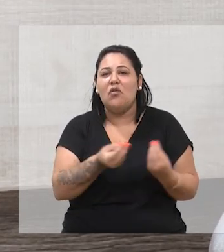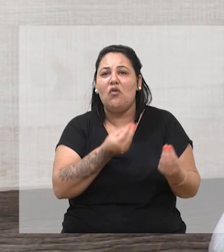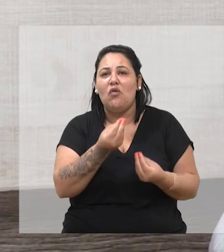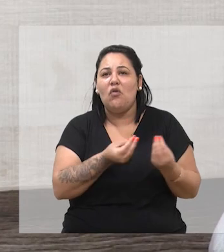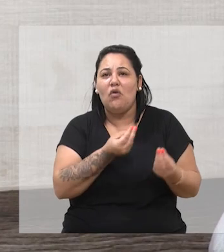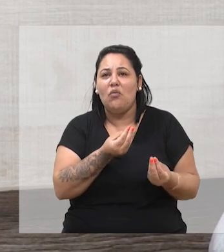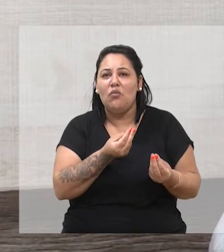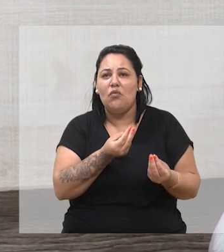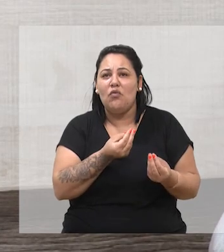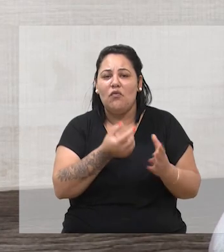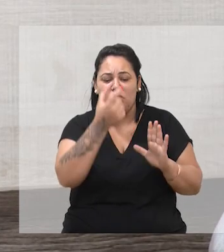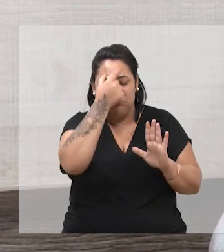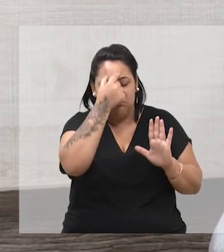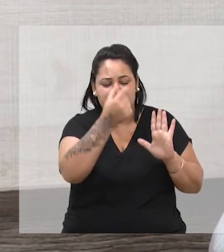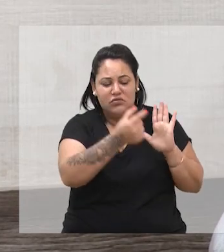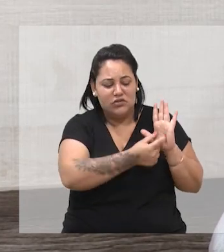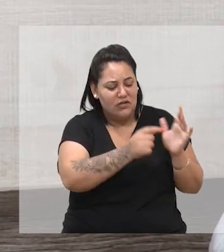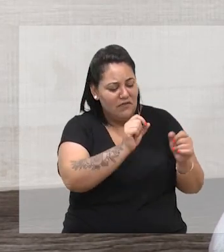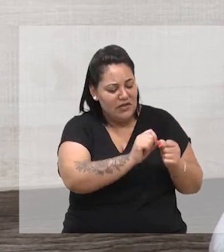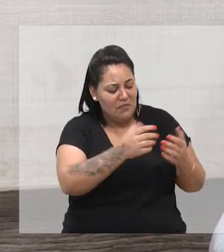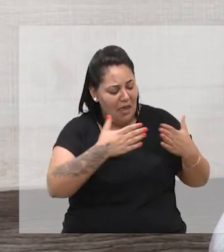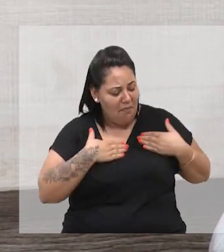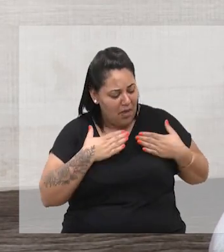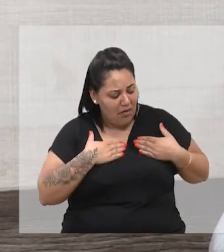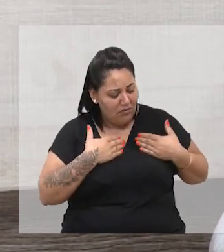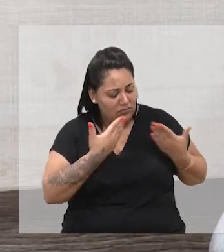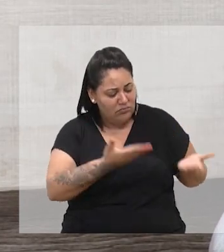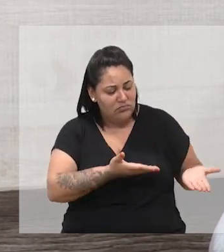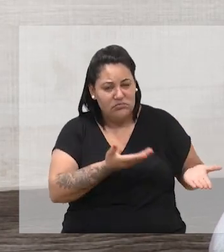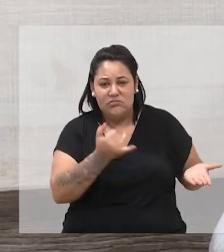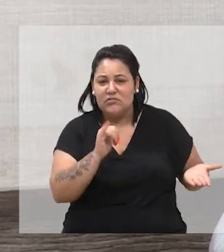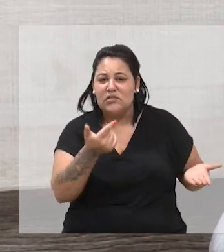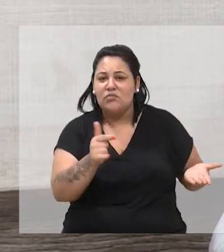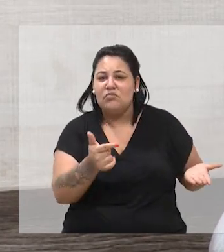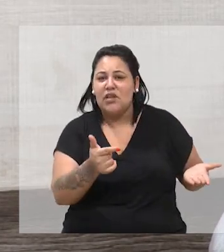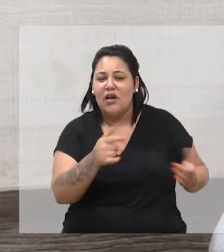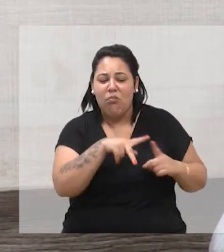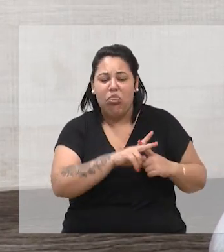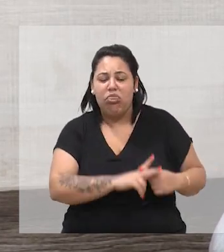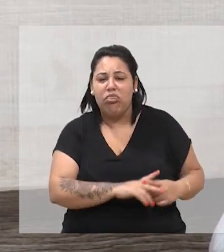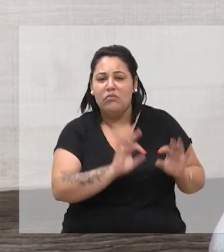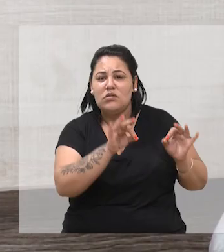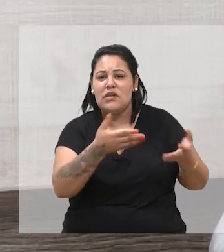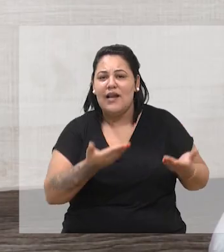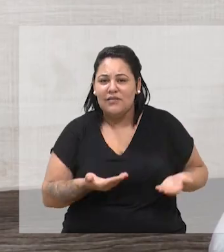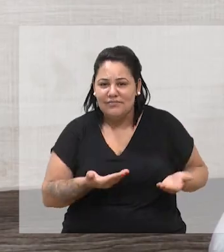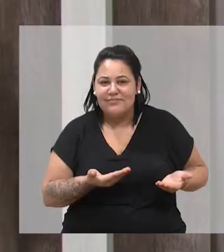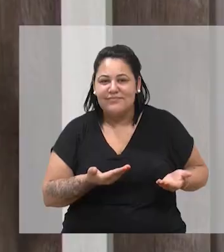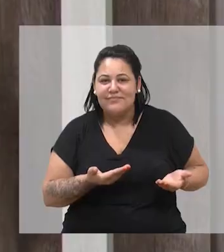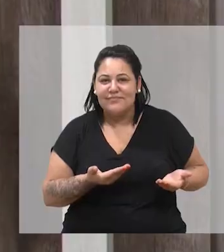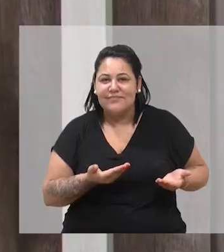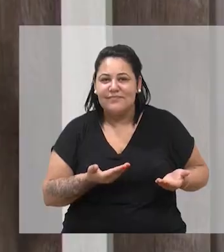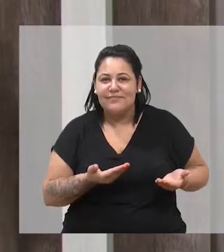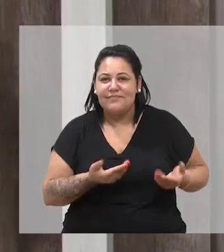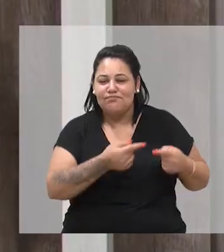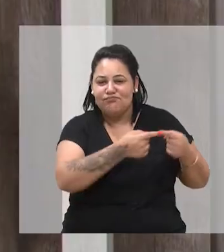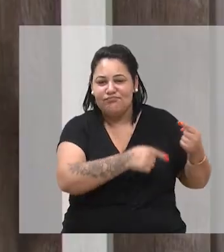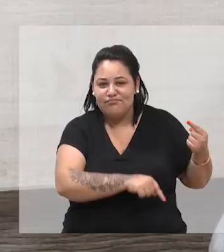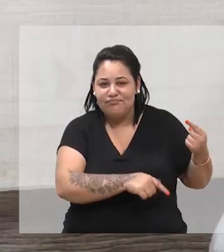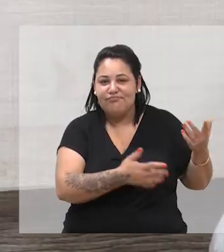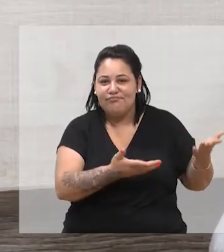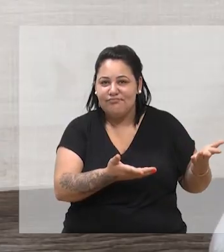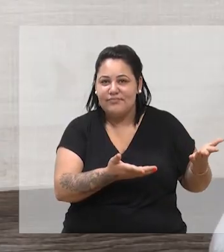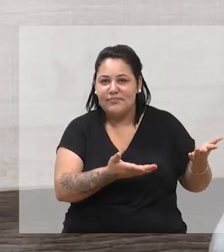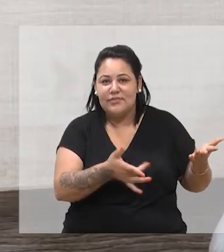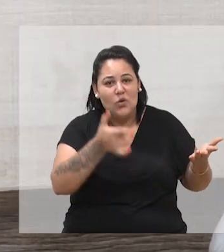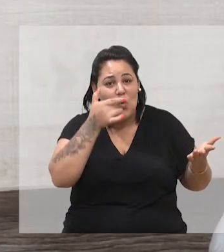haverá sessões de autógrafos antes da Feira do Livro, inclusive, né, a gente quer fazer algo um pouco diferente do ano passado. Feira do Livro daqui. Tá aqui, isso,